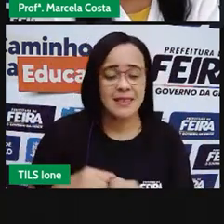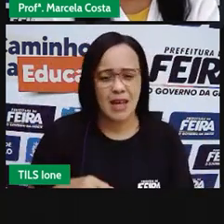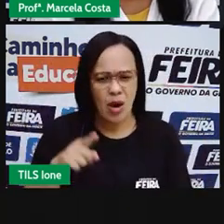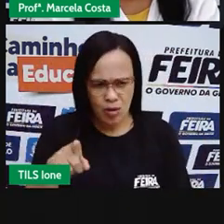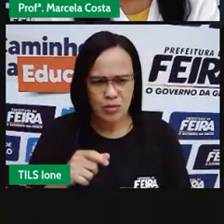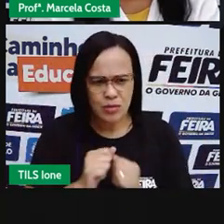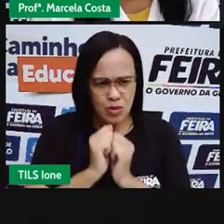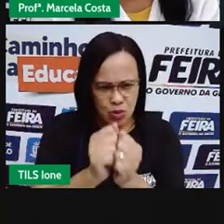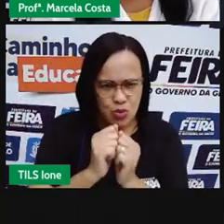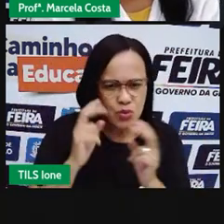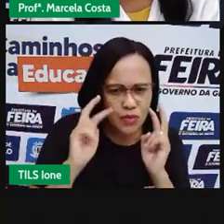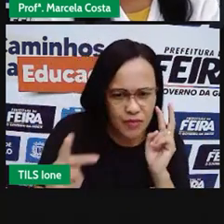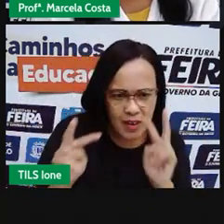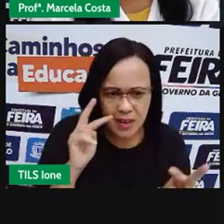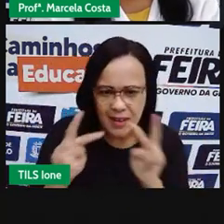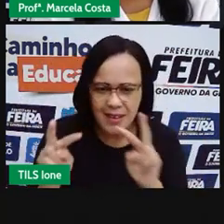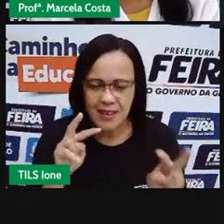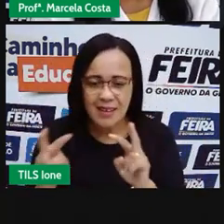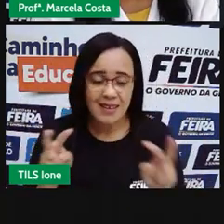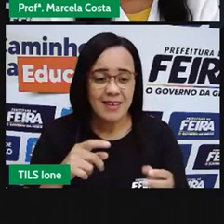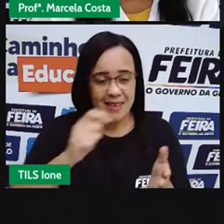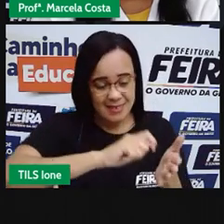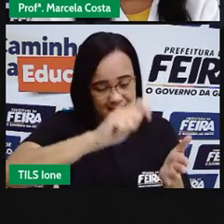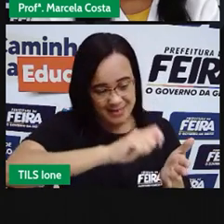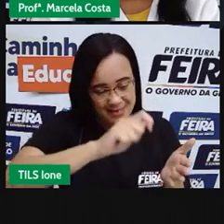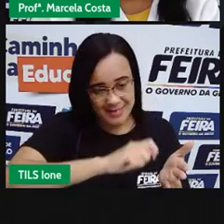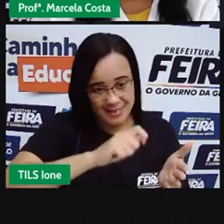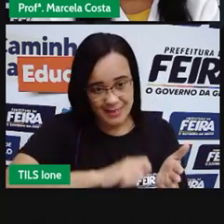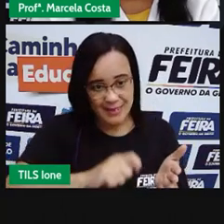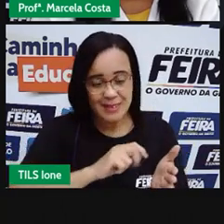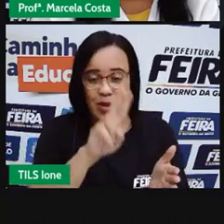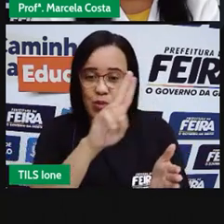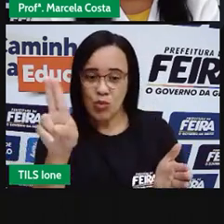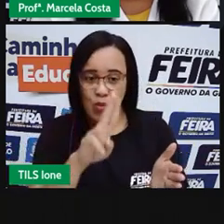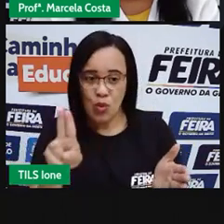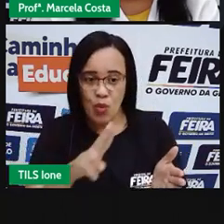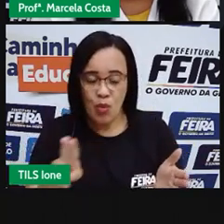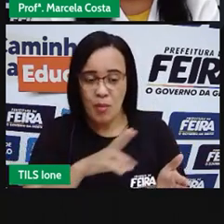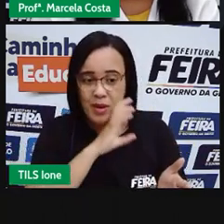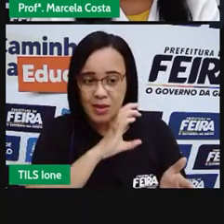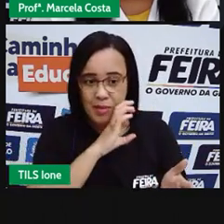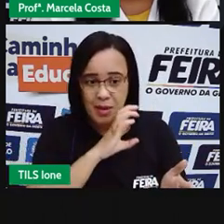acompanhar aí a escrita dos nomes dos animais?